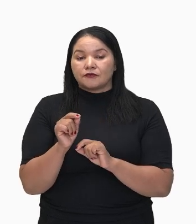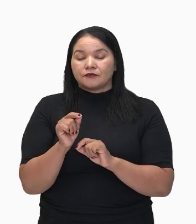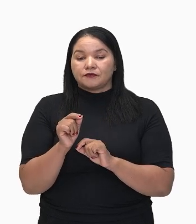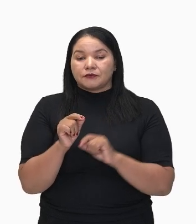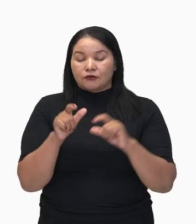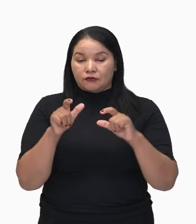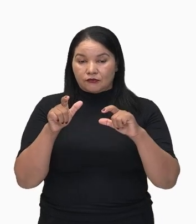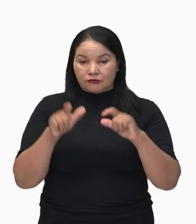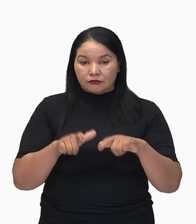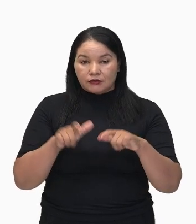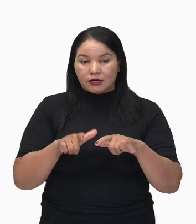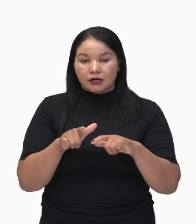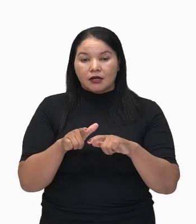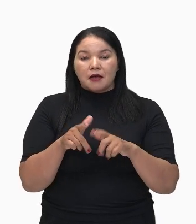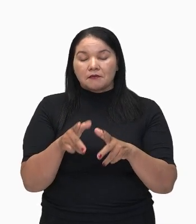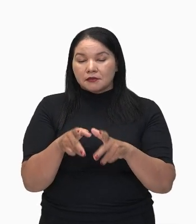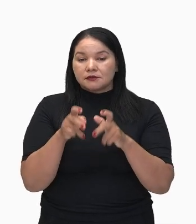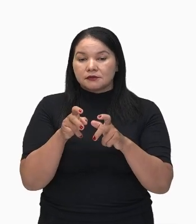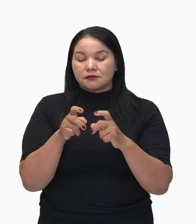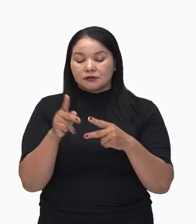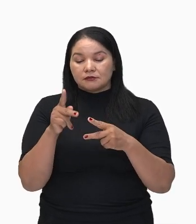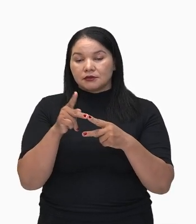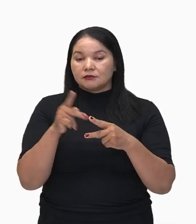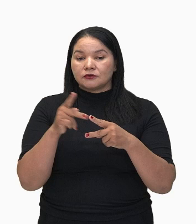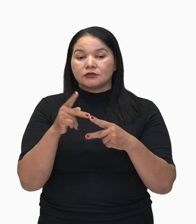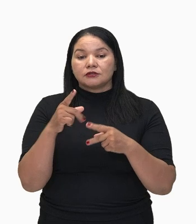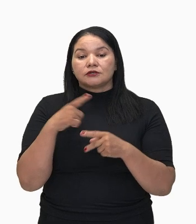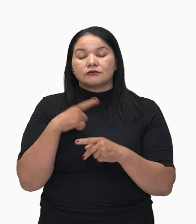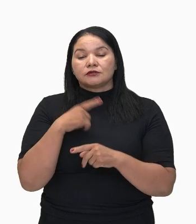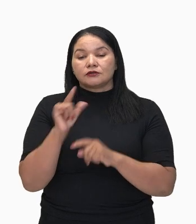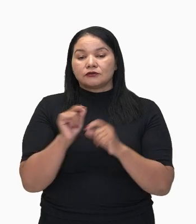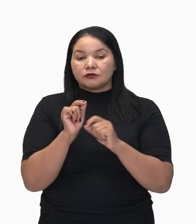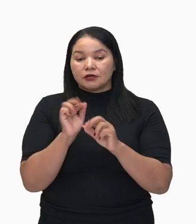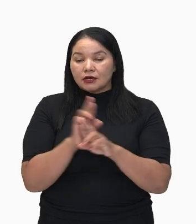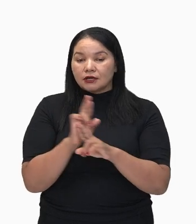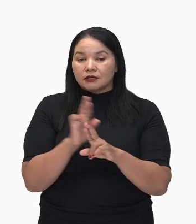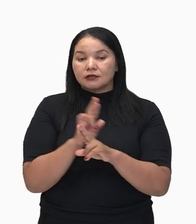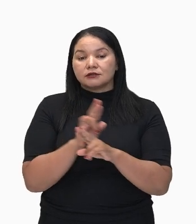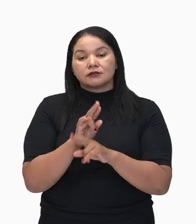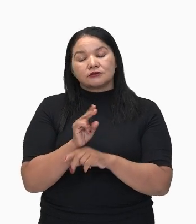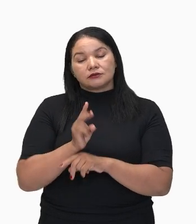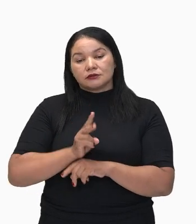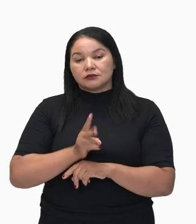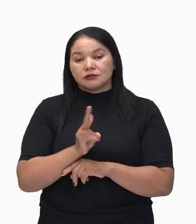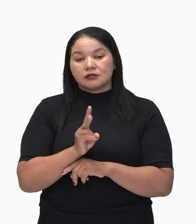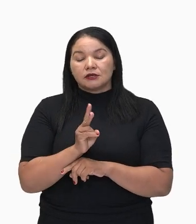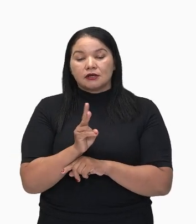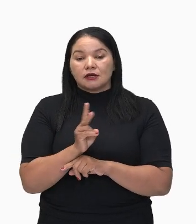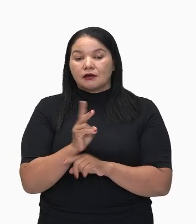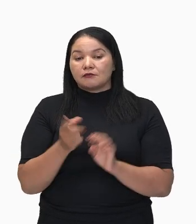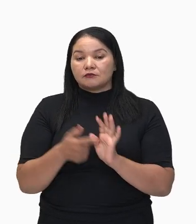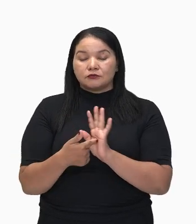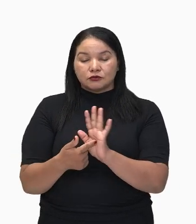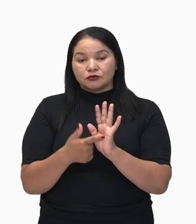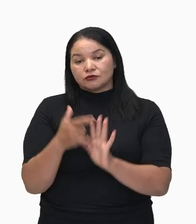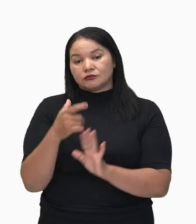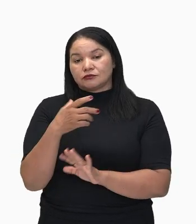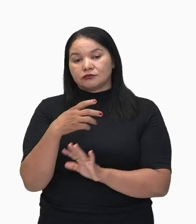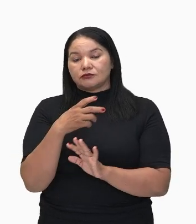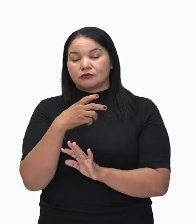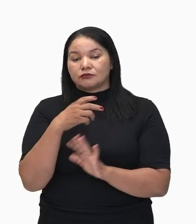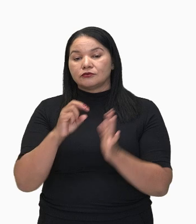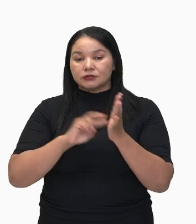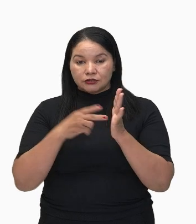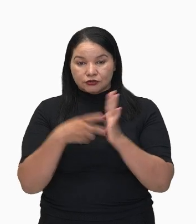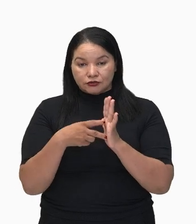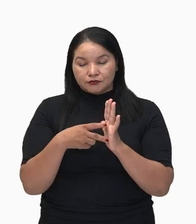essas preposições, elas vão trazer sempre uma relação. Sempre indicando ali um sentido. Então, de eventos, do